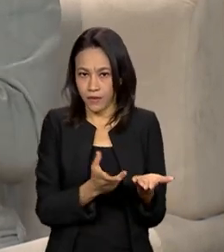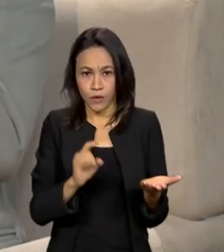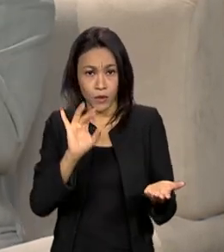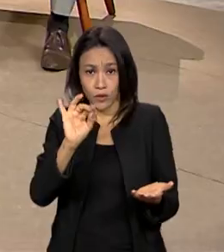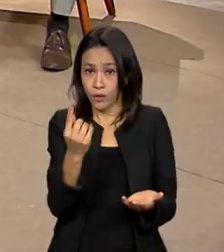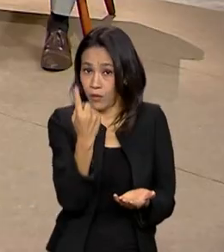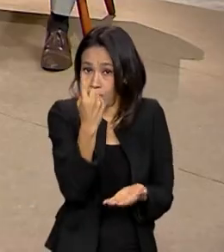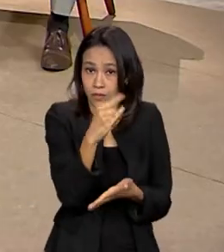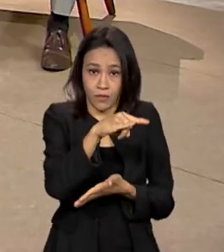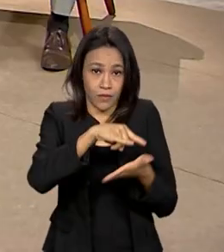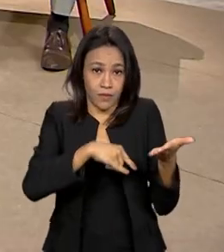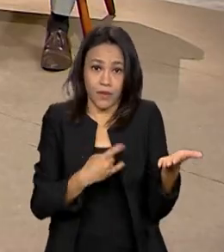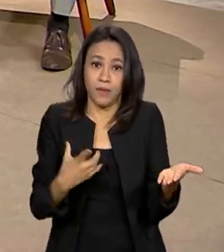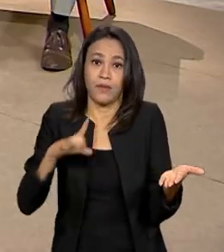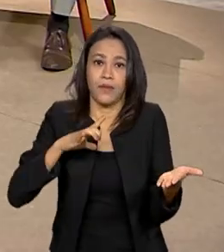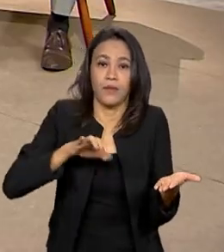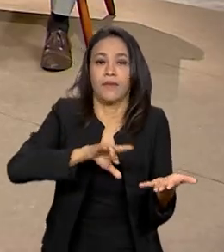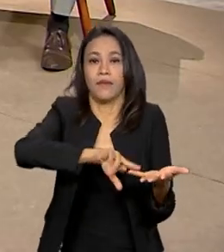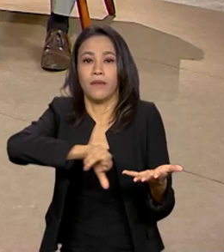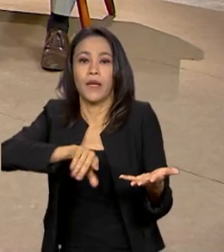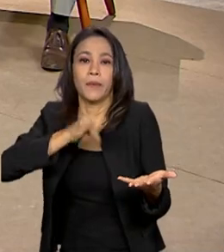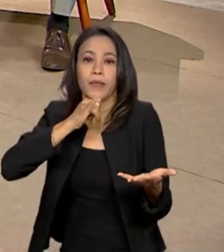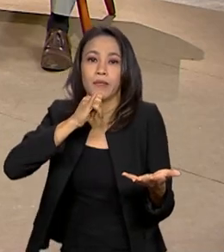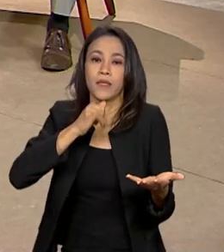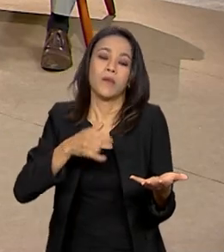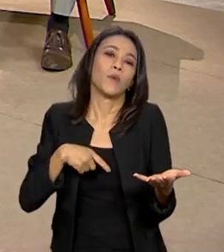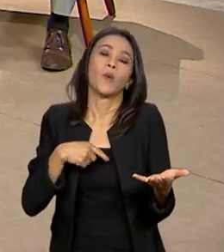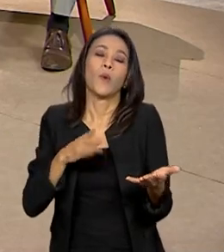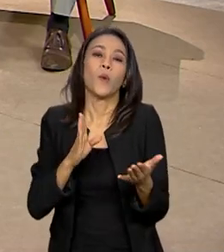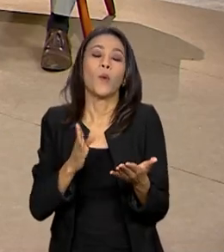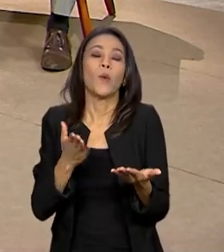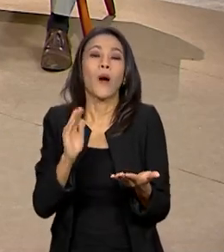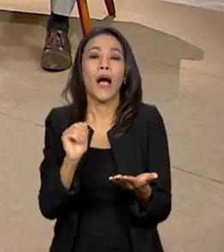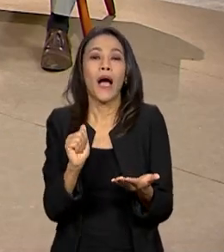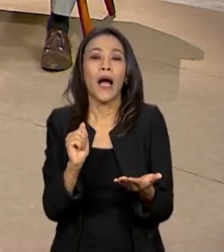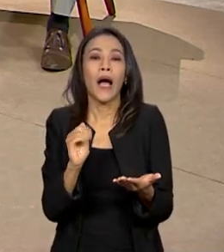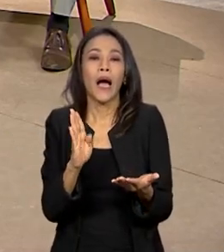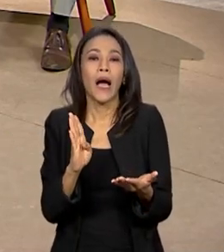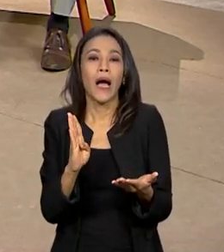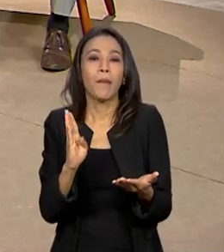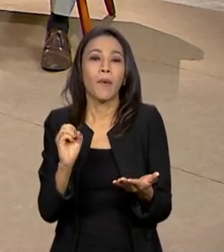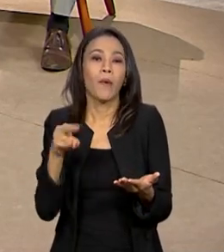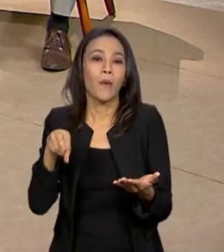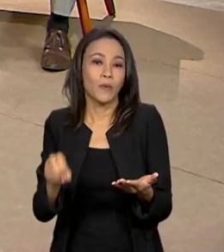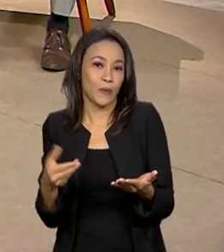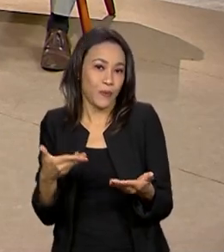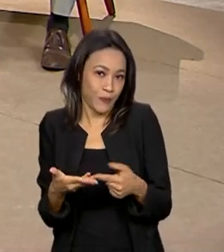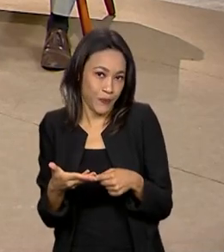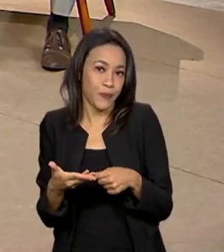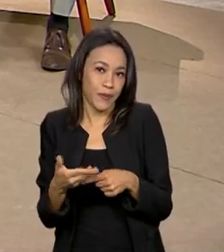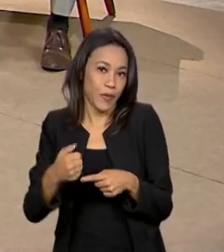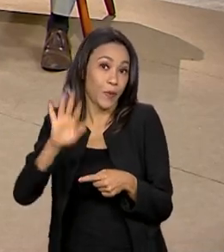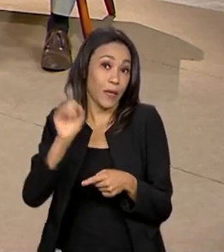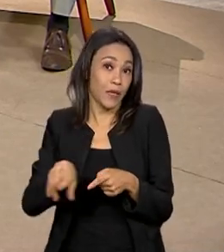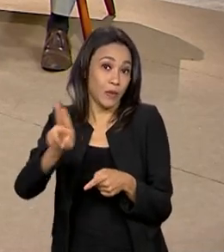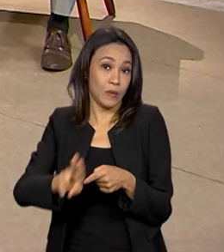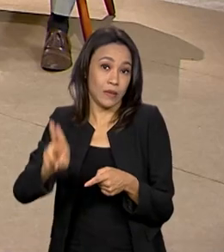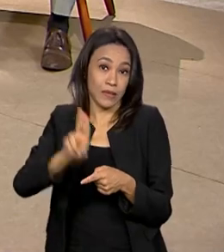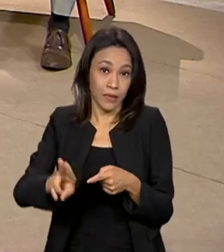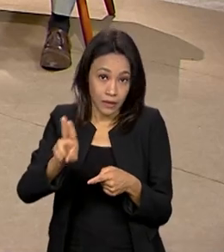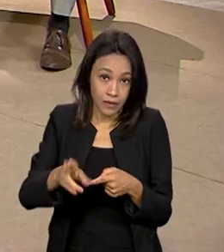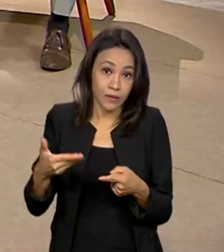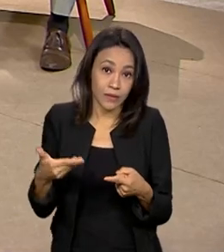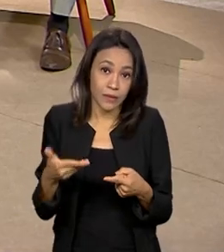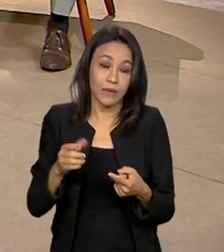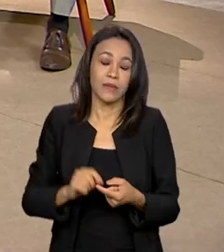documento digital, ela vem associada com, por exemplo, a consulta do abono, né? Que é um serviço, né? O abono é um dos serviços mais utilizados, de destaque,